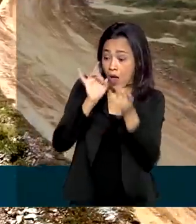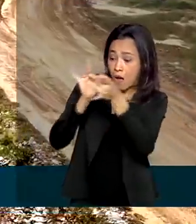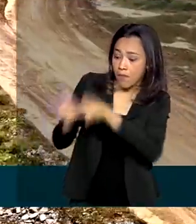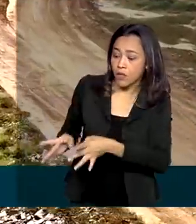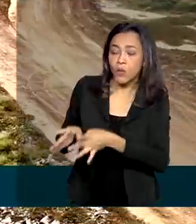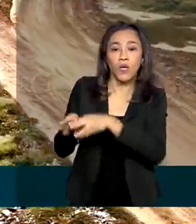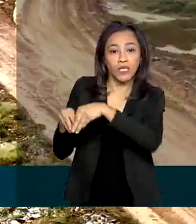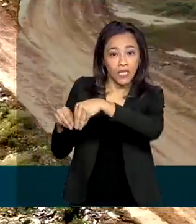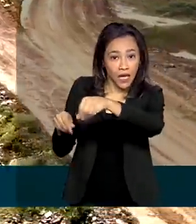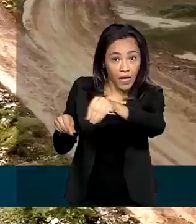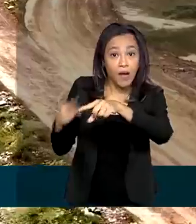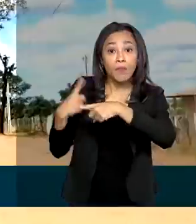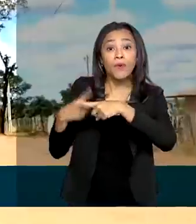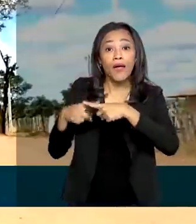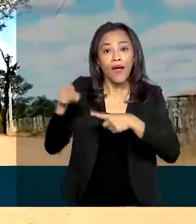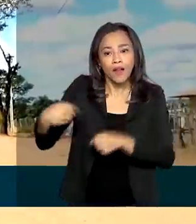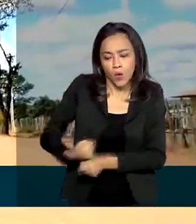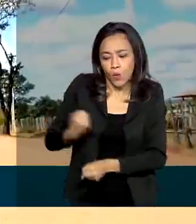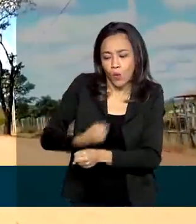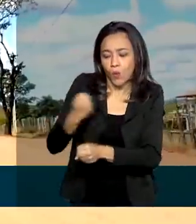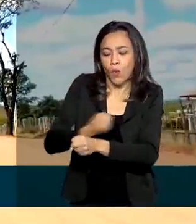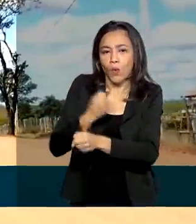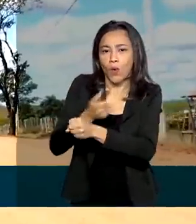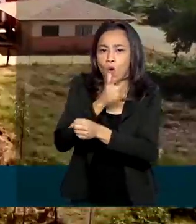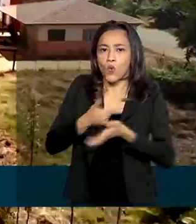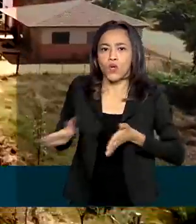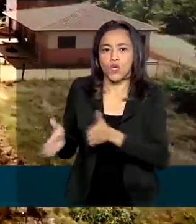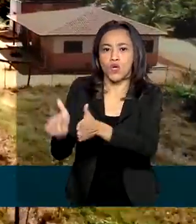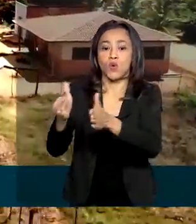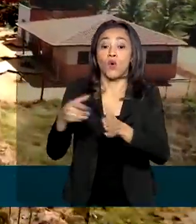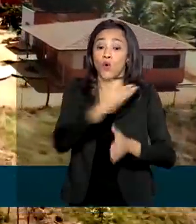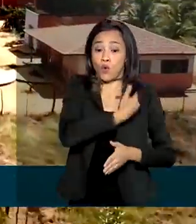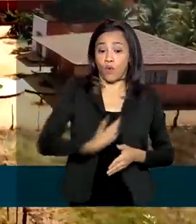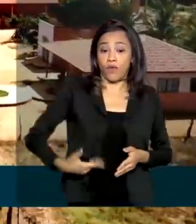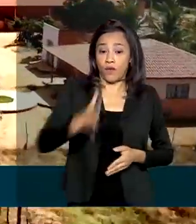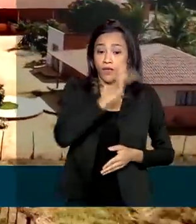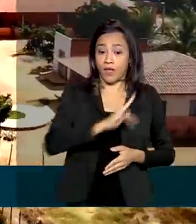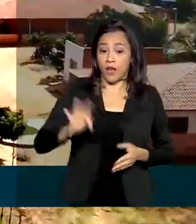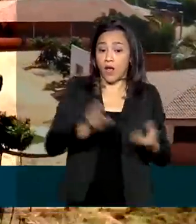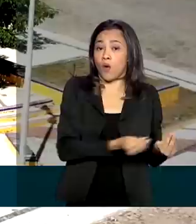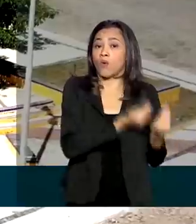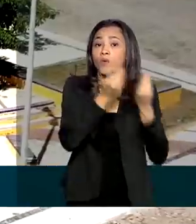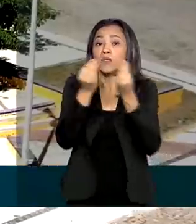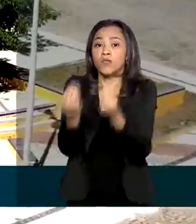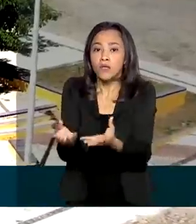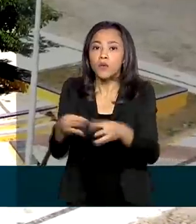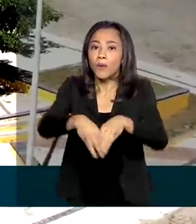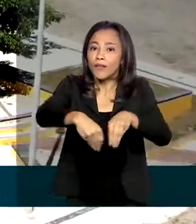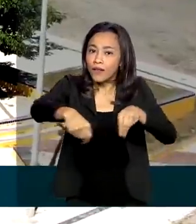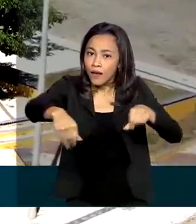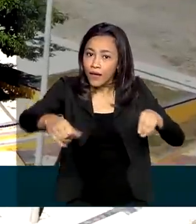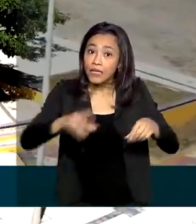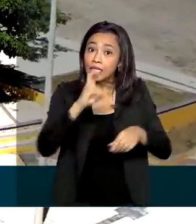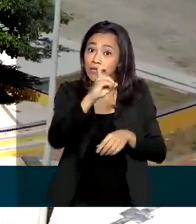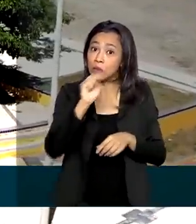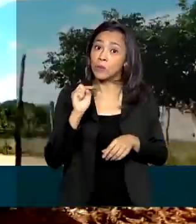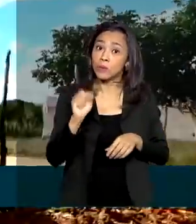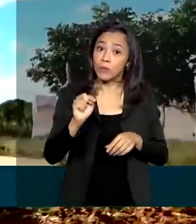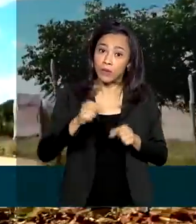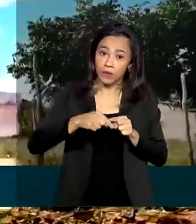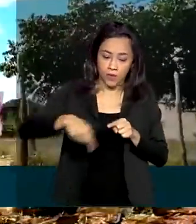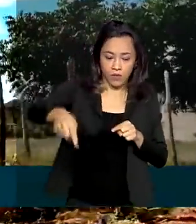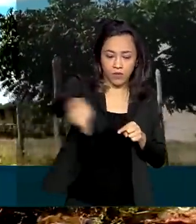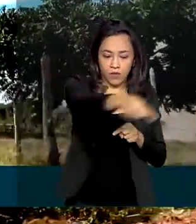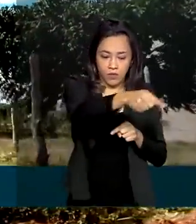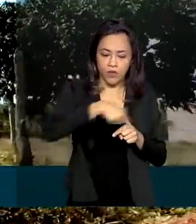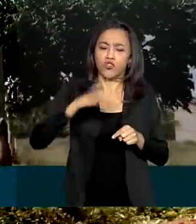passagem do Rio São Francisco. Receberam do governo federal um terreno de 5 mil metros quadrados em Pena Forte, no Ceará, com